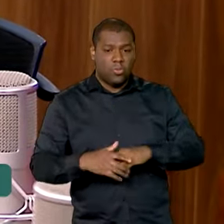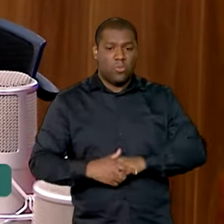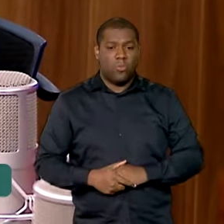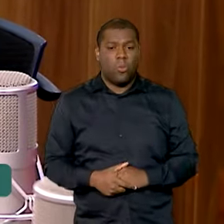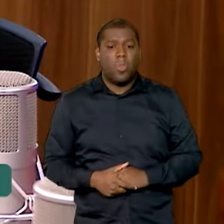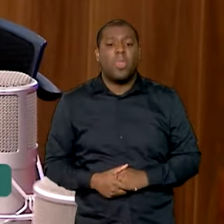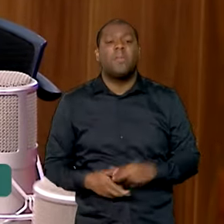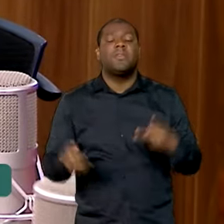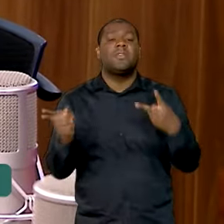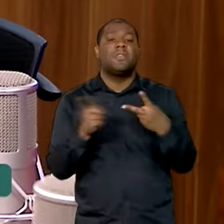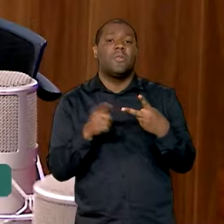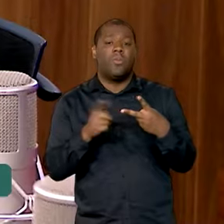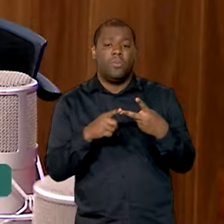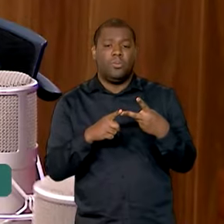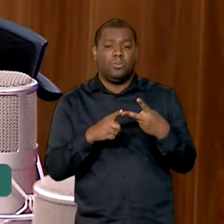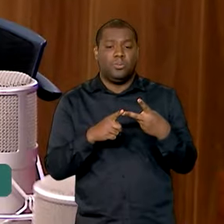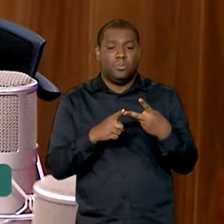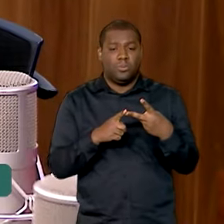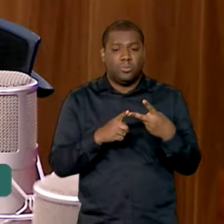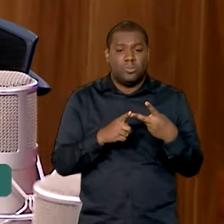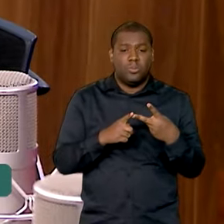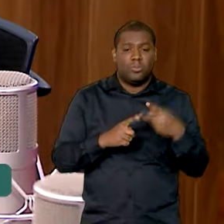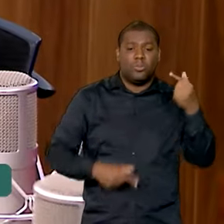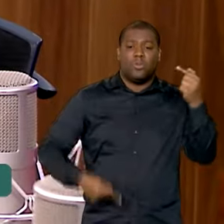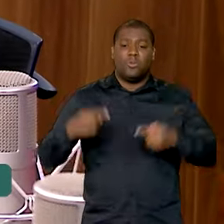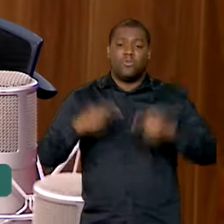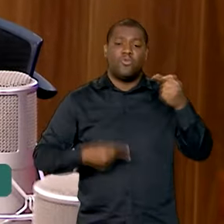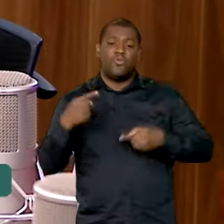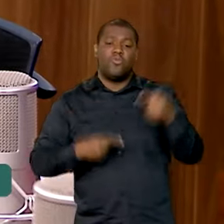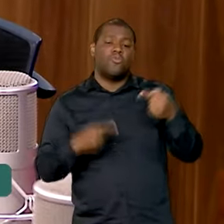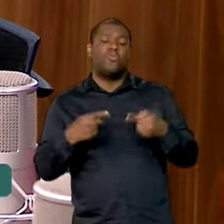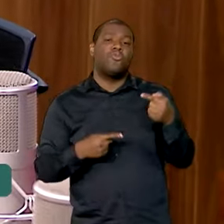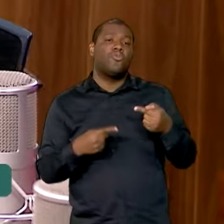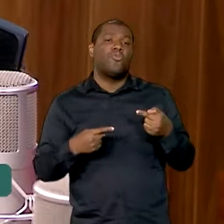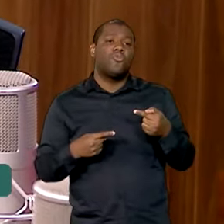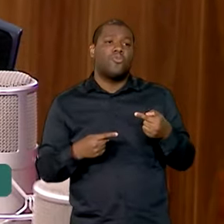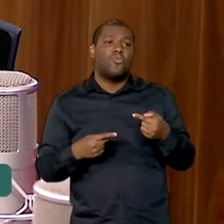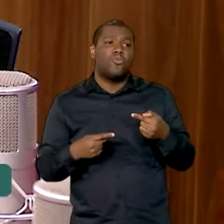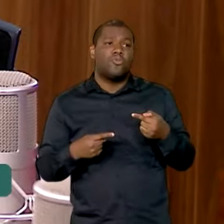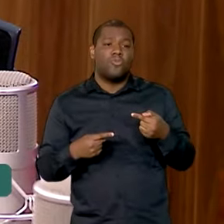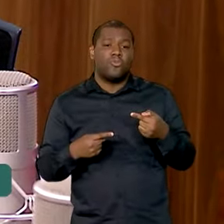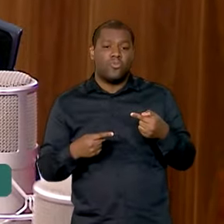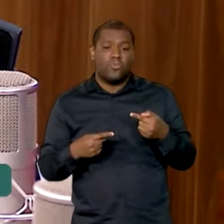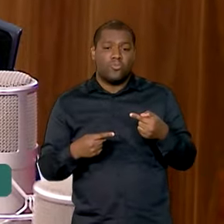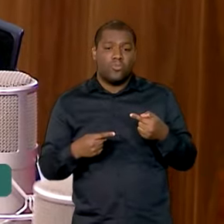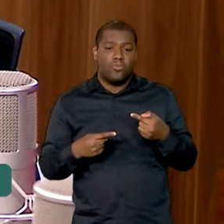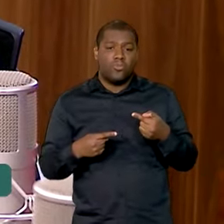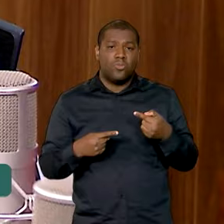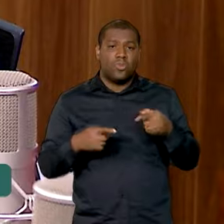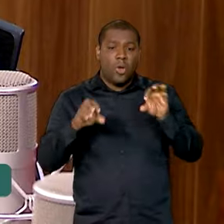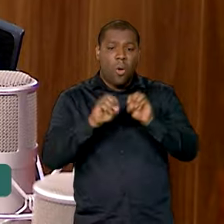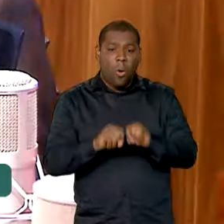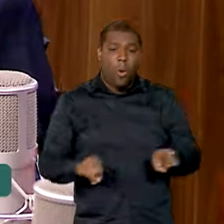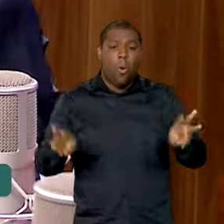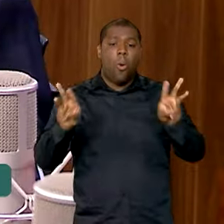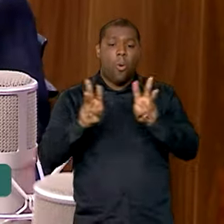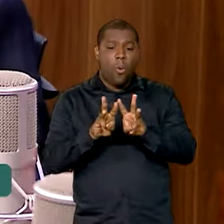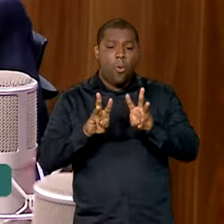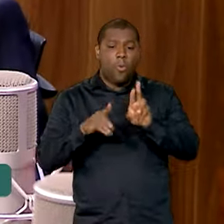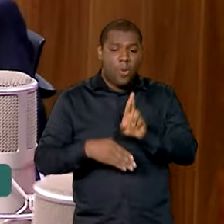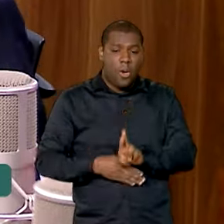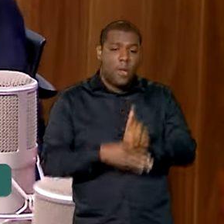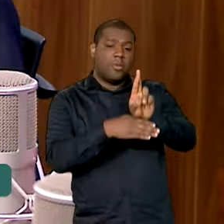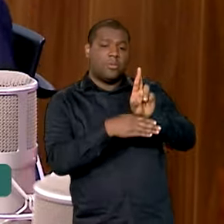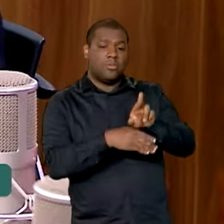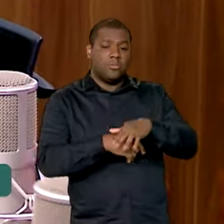é a gente tentar discutir a questão da representatividade das Nações Unidas, da ONU. Eu espero